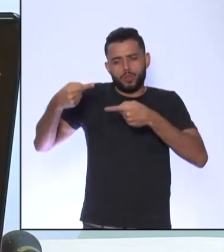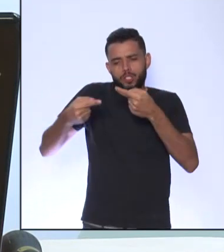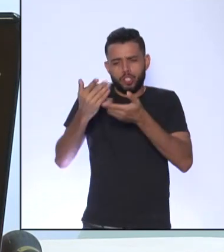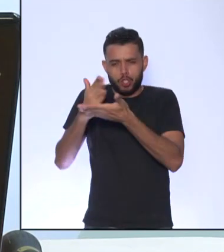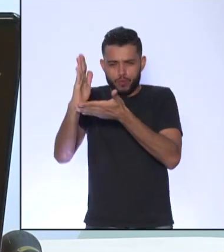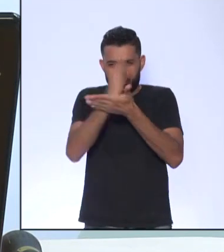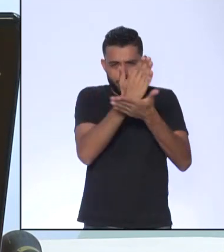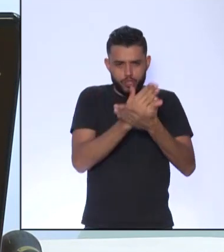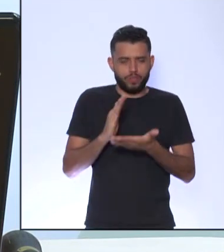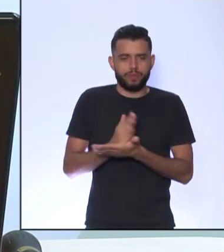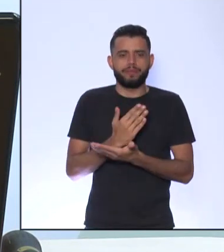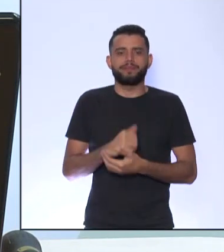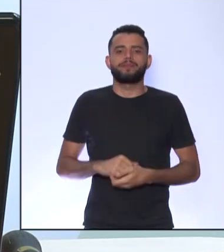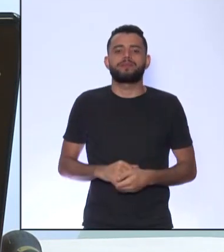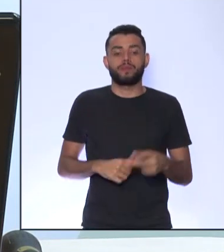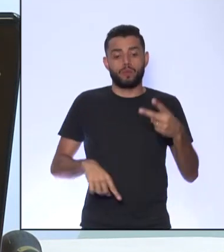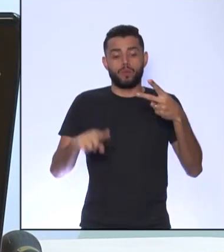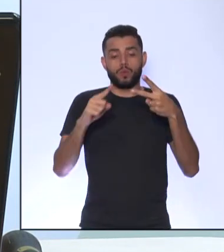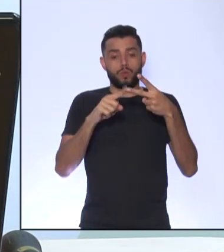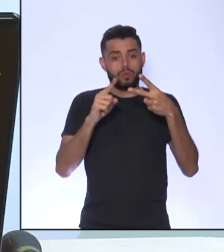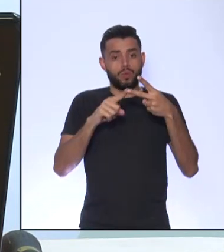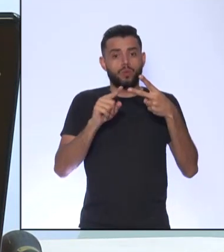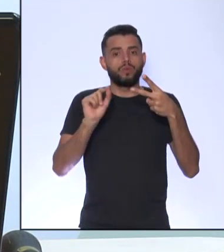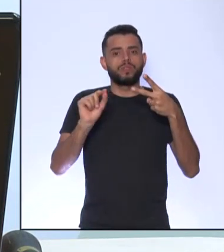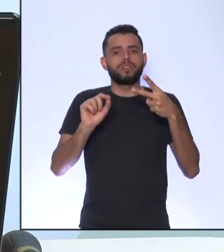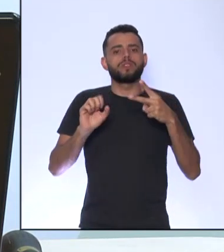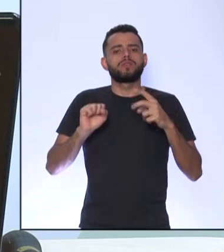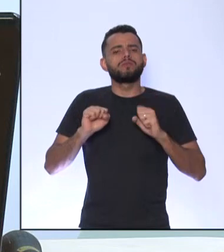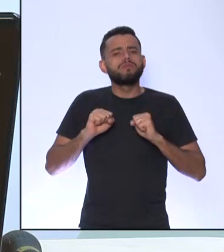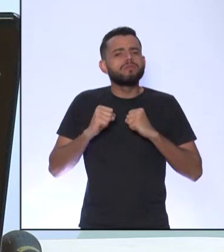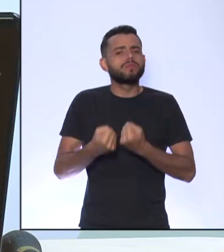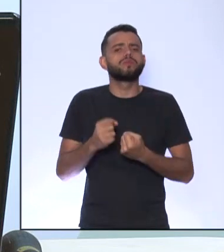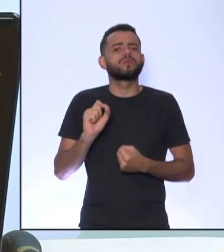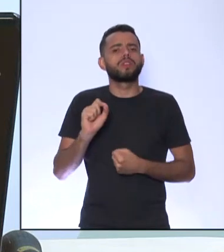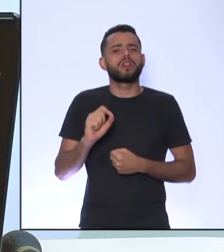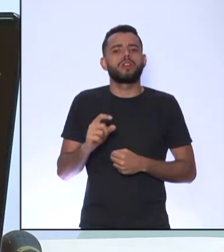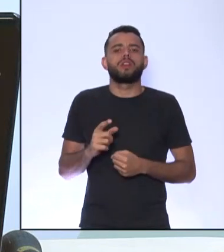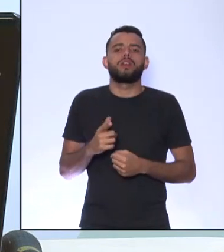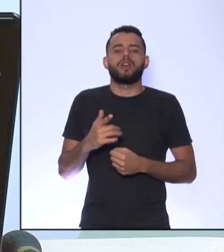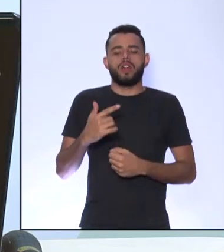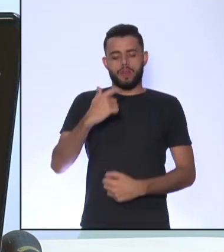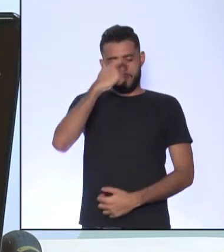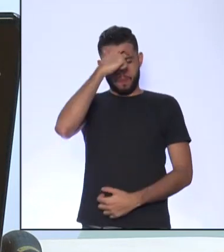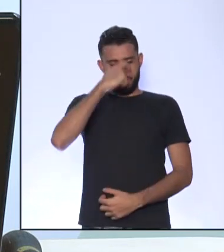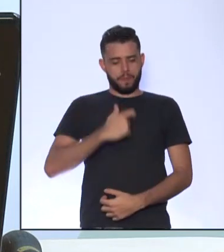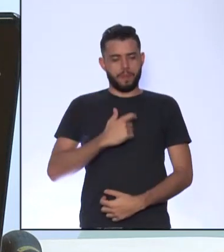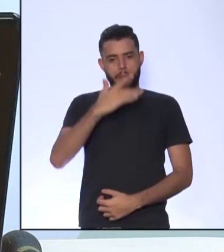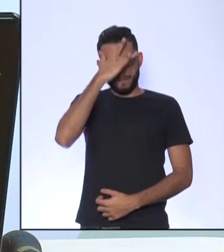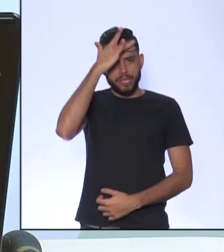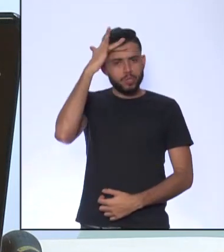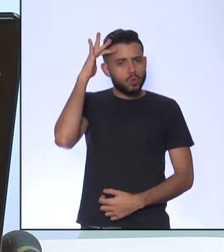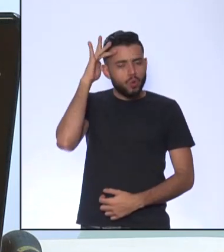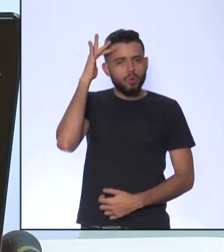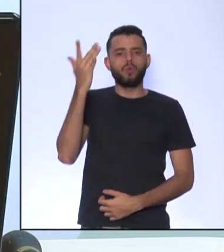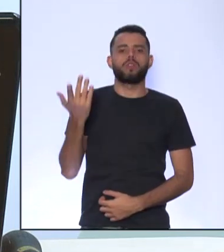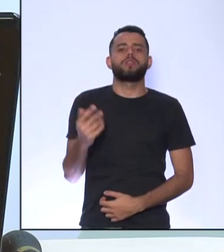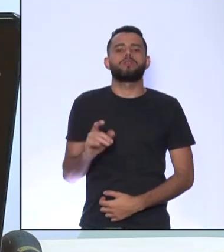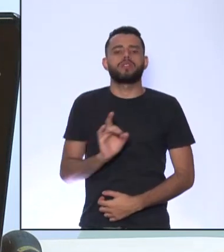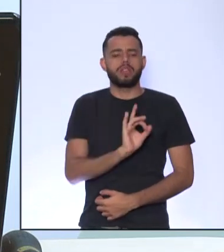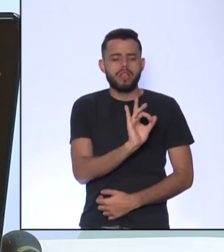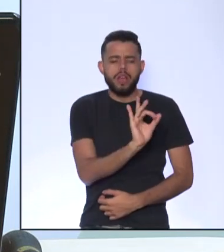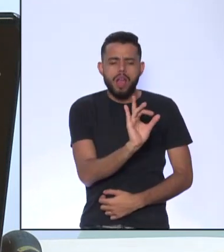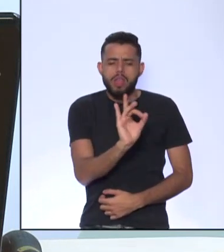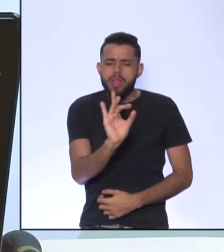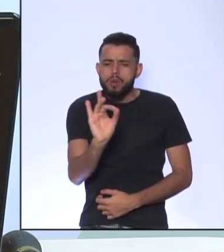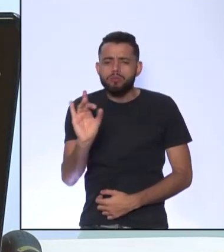Voltaire Ele defendia A divisão individual da pessoa Os deveres individuais das